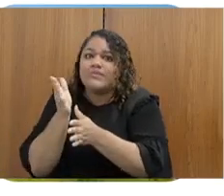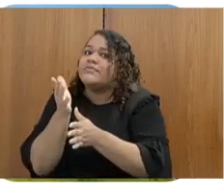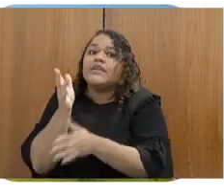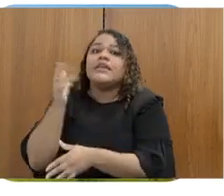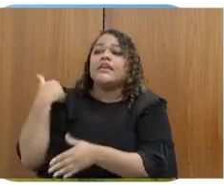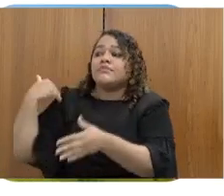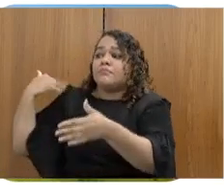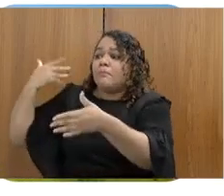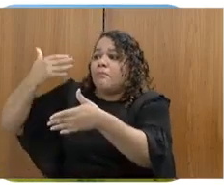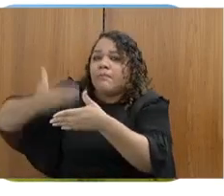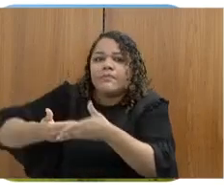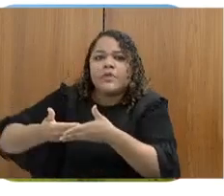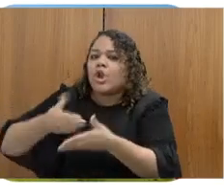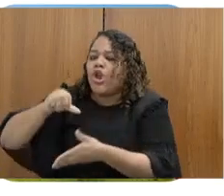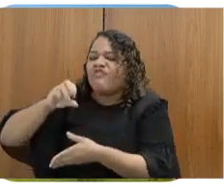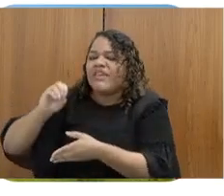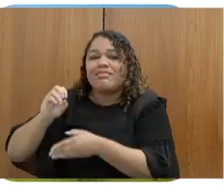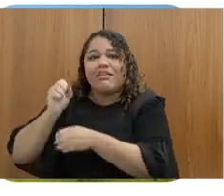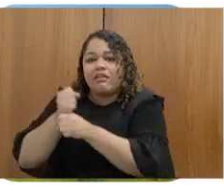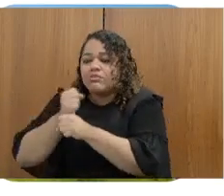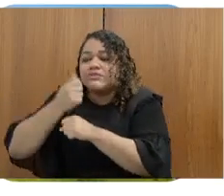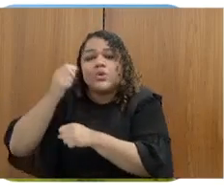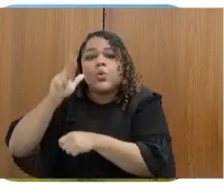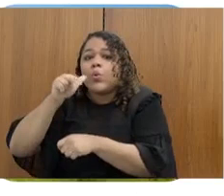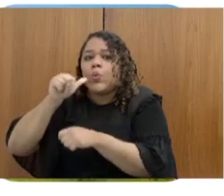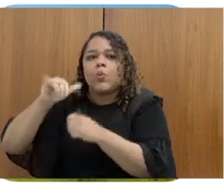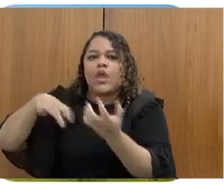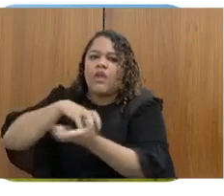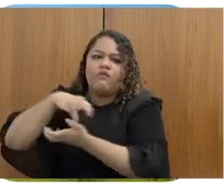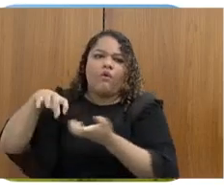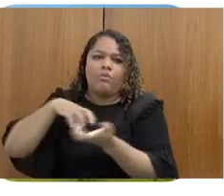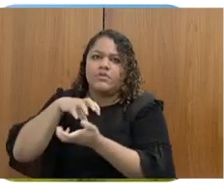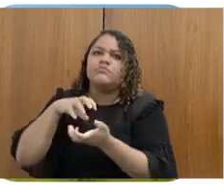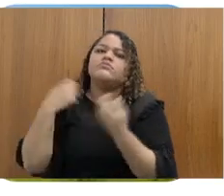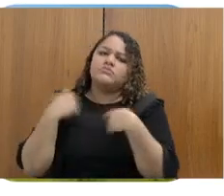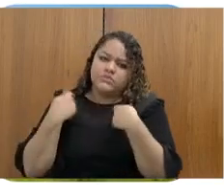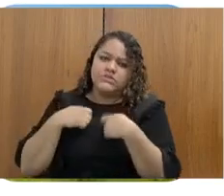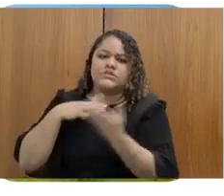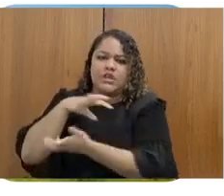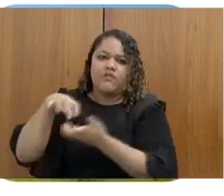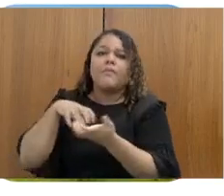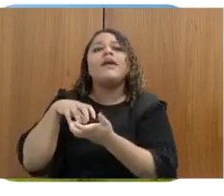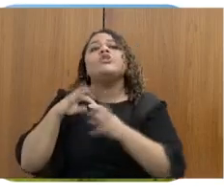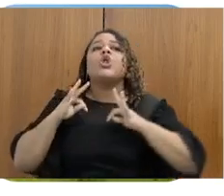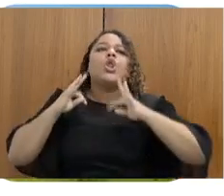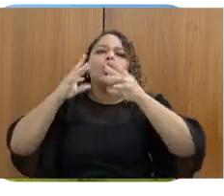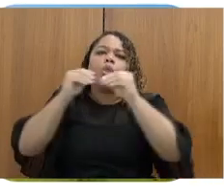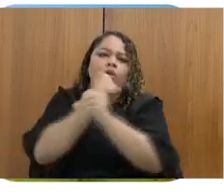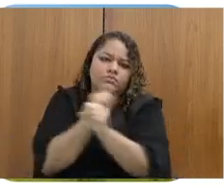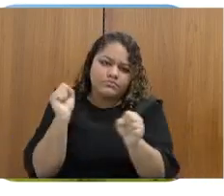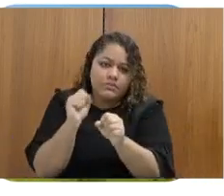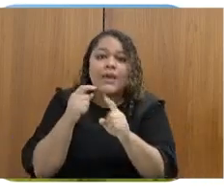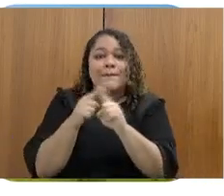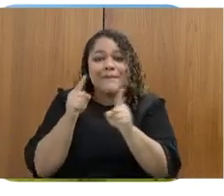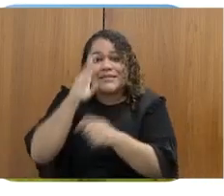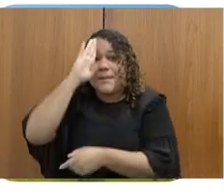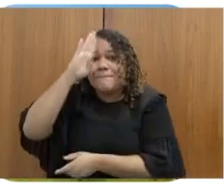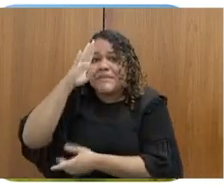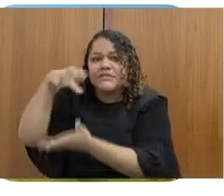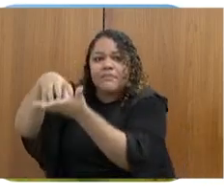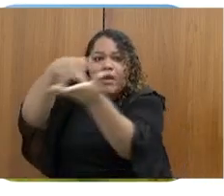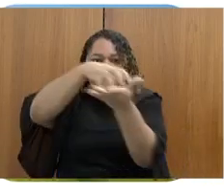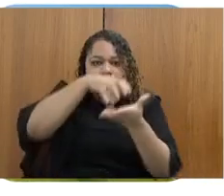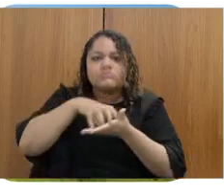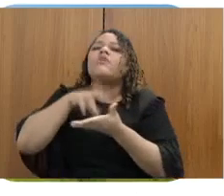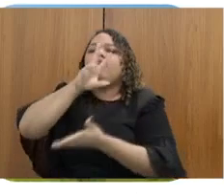está reformando as principais unidades que a gente tem. Obviamente que não tem condição de reformar todas, mas as principais estão sendo reformadas. Isso